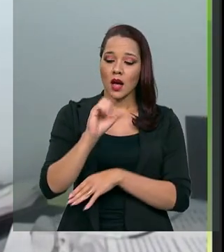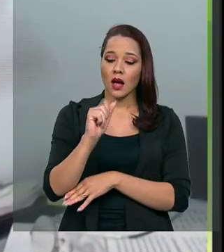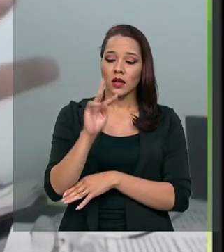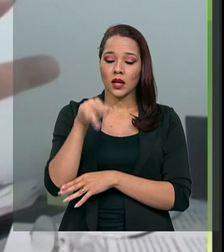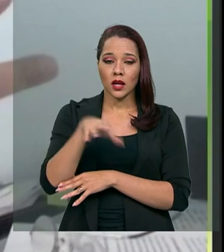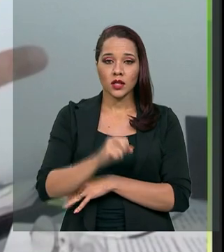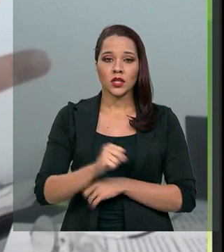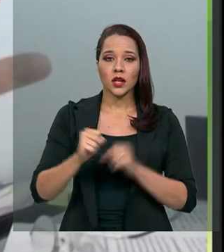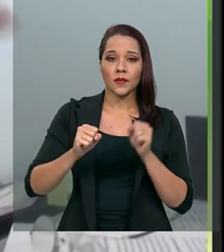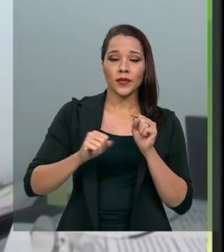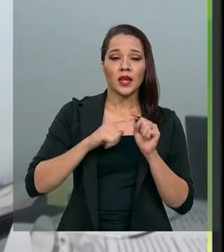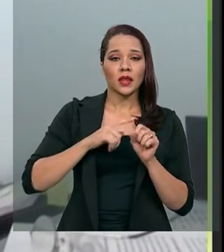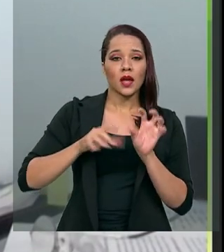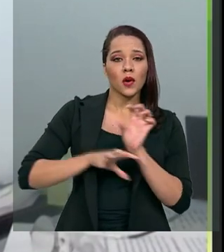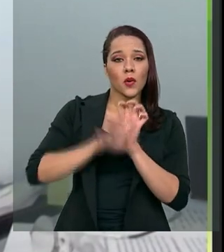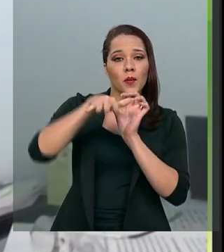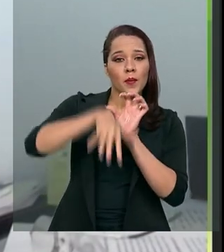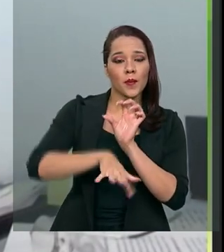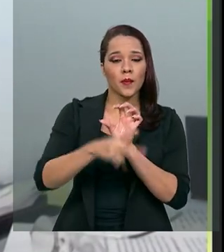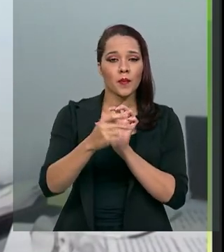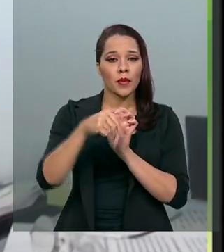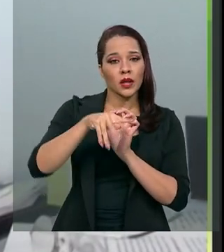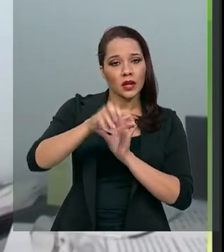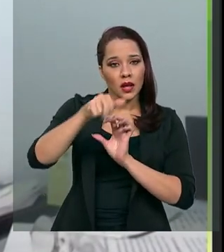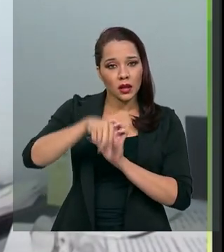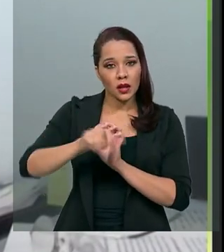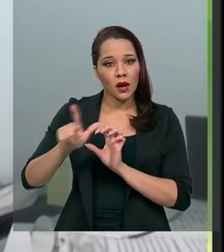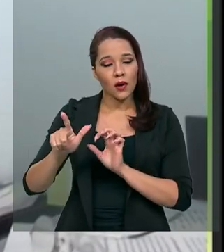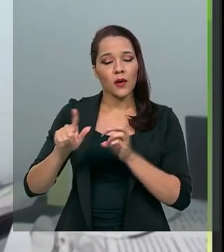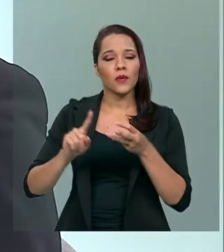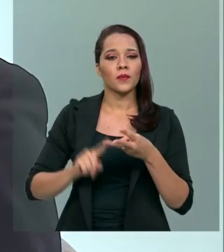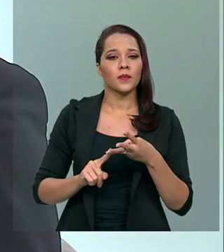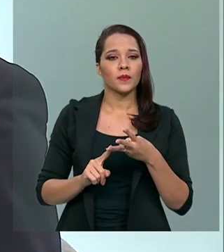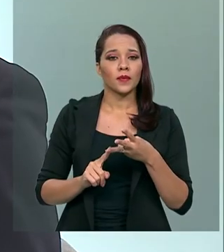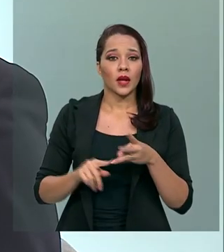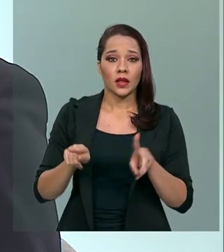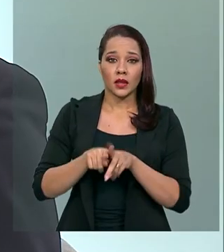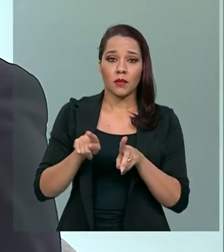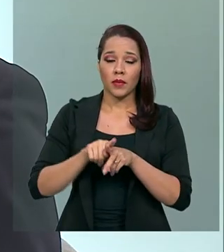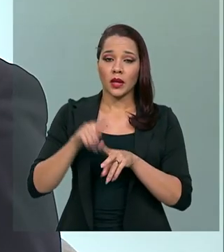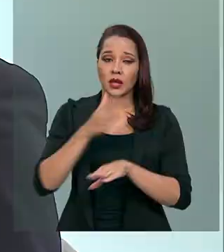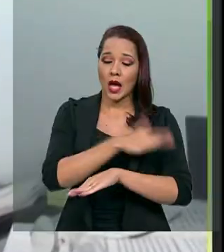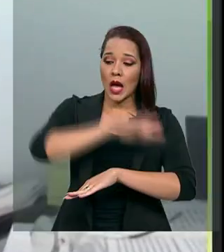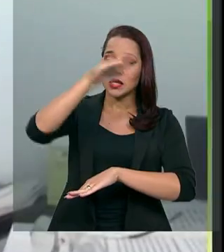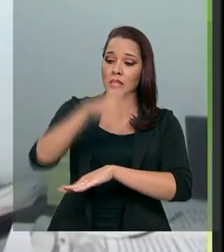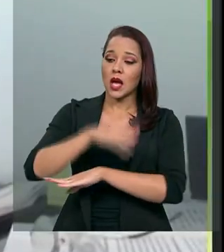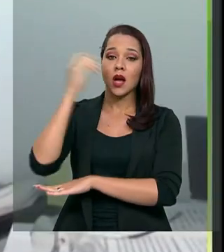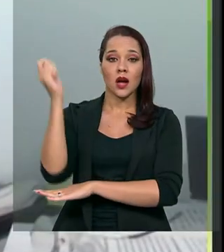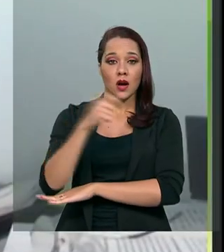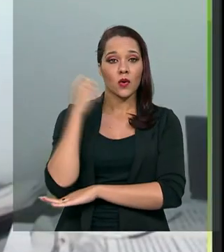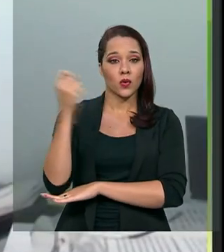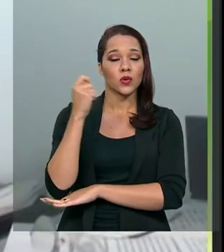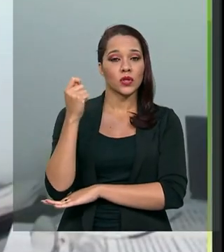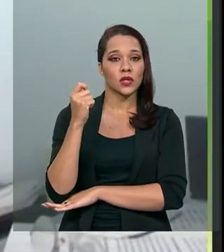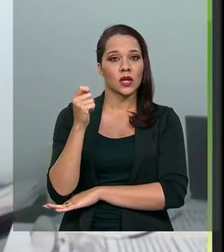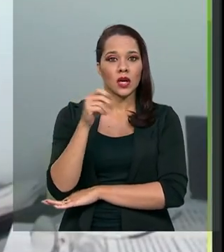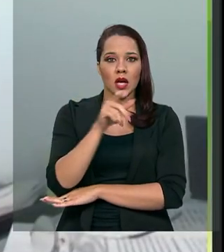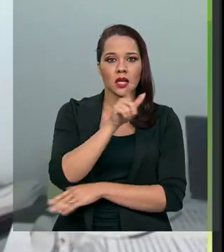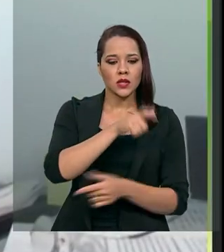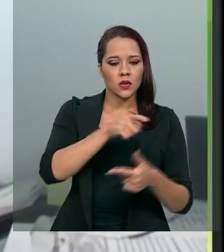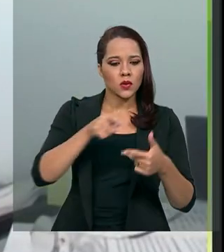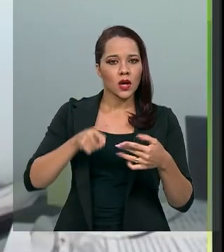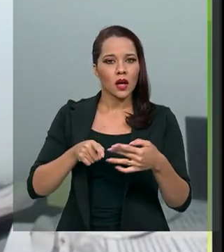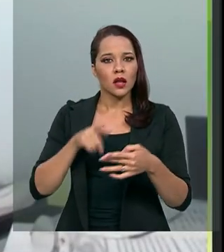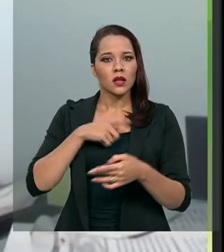Pantanal Matogrossense e a Serra Gaúcha, nós recebemos menos